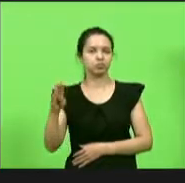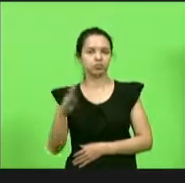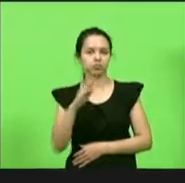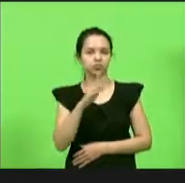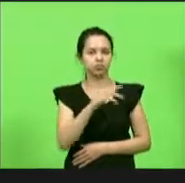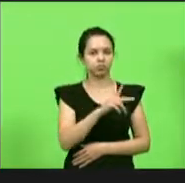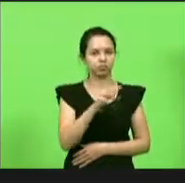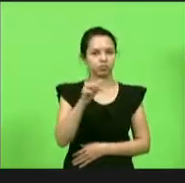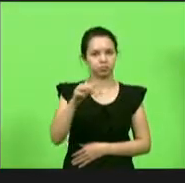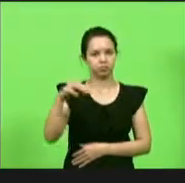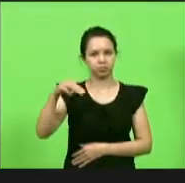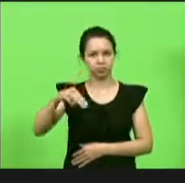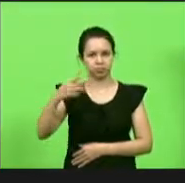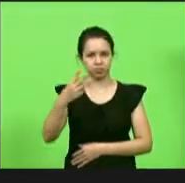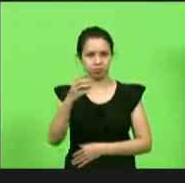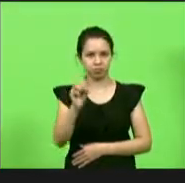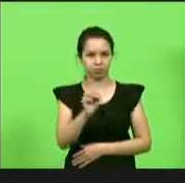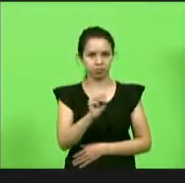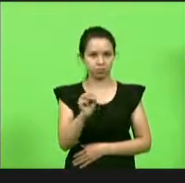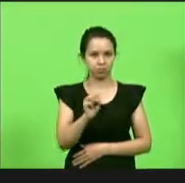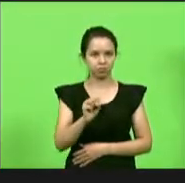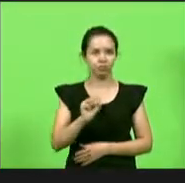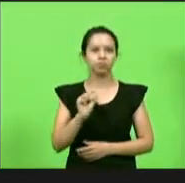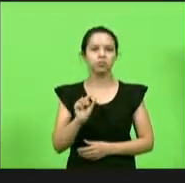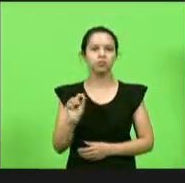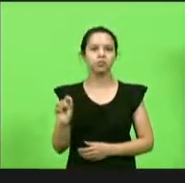segundos alguém fará o uso da palavra